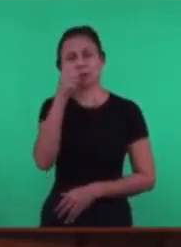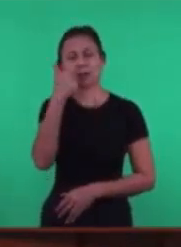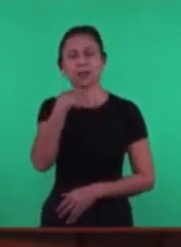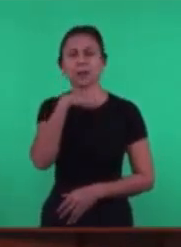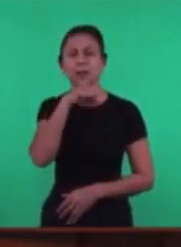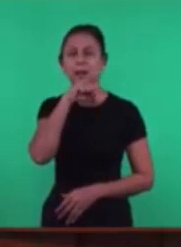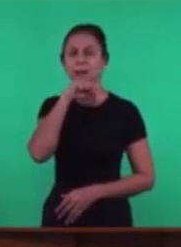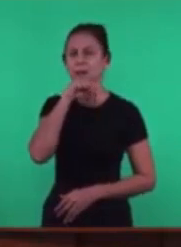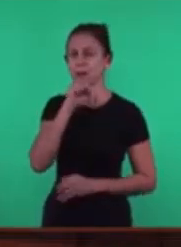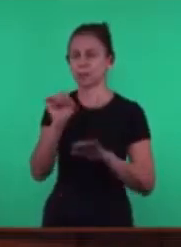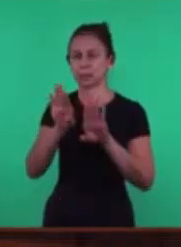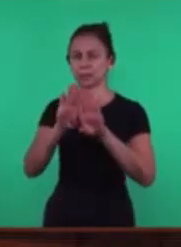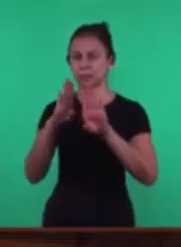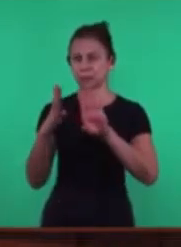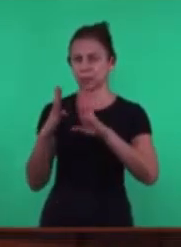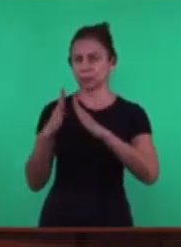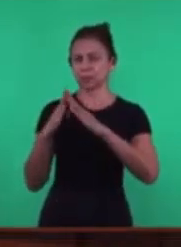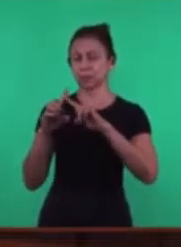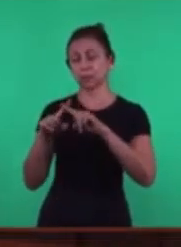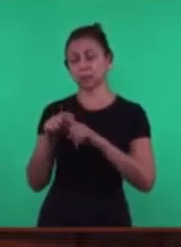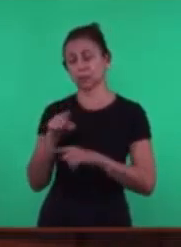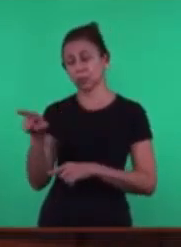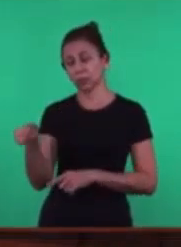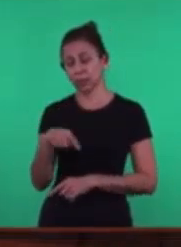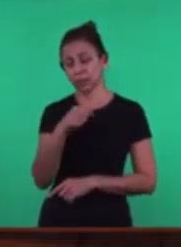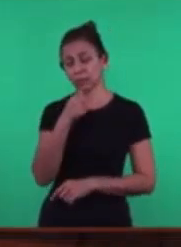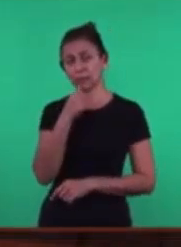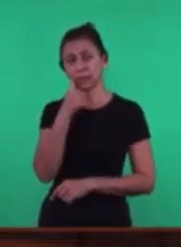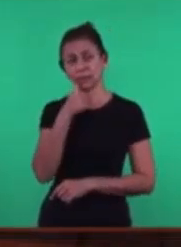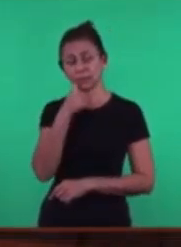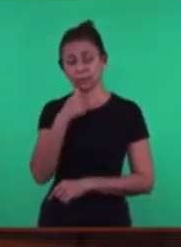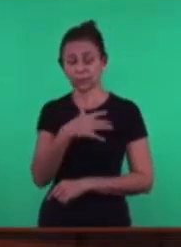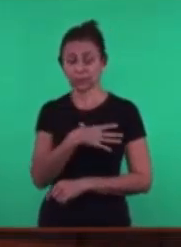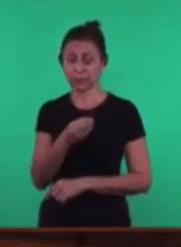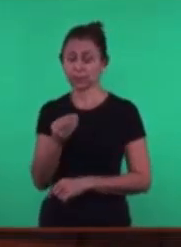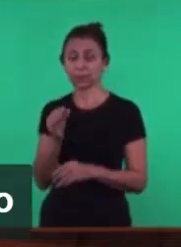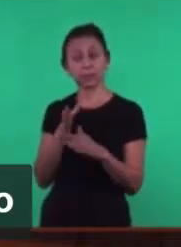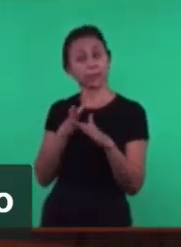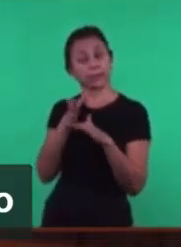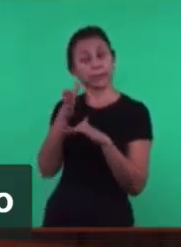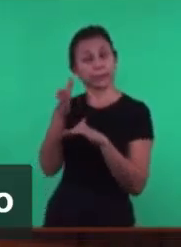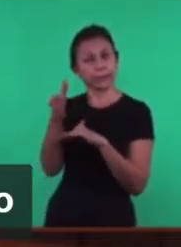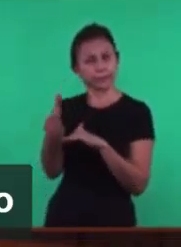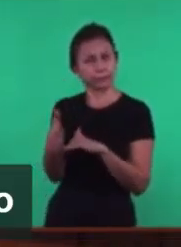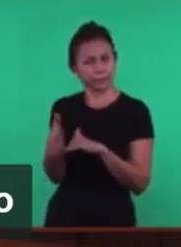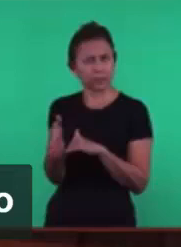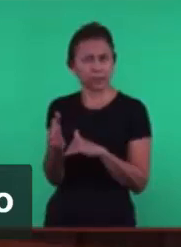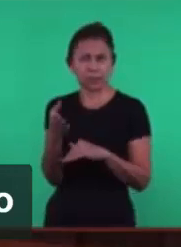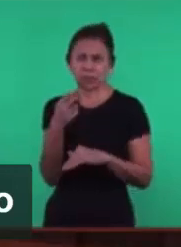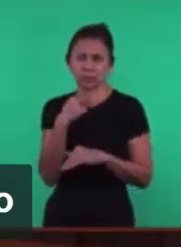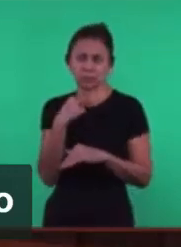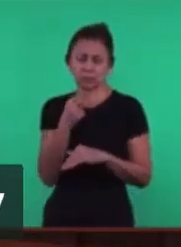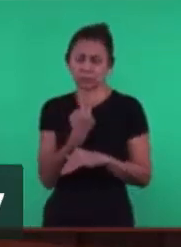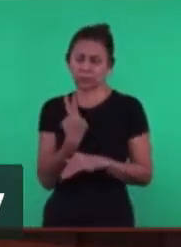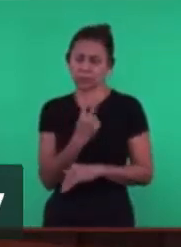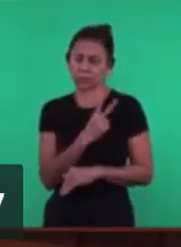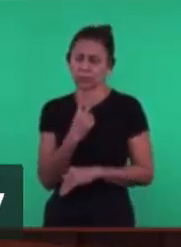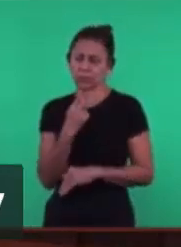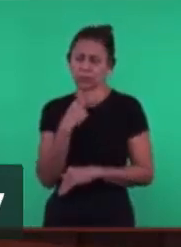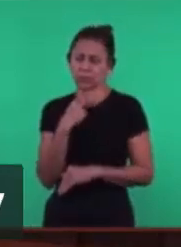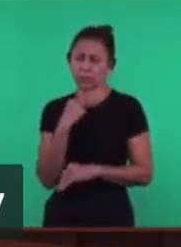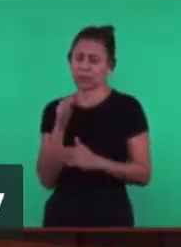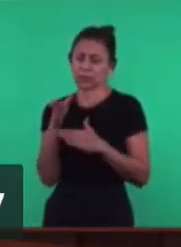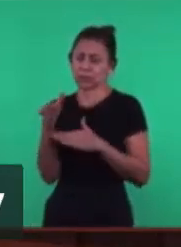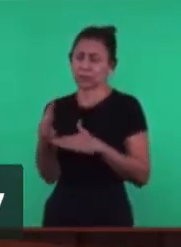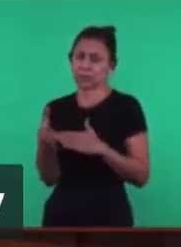perguntaram Assim Olha A menina está aqui Ela está querendo entrar Nós não vamos poder entrar Não queremos entrar Porque